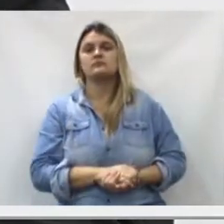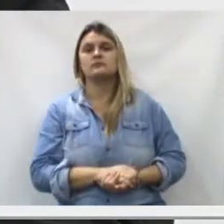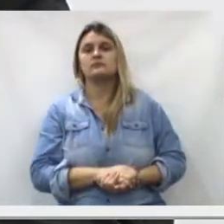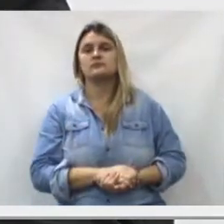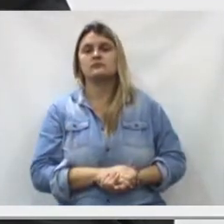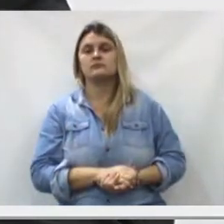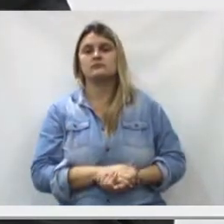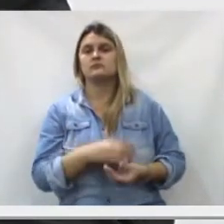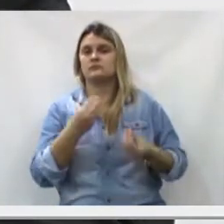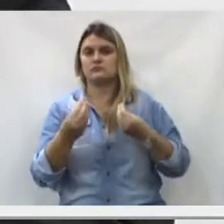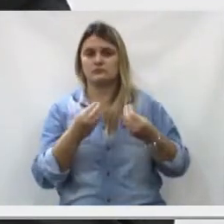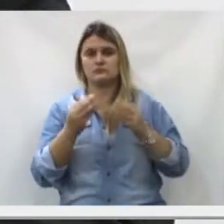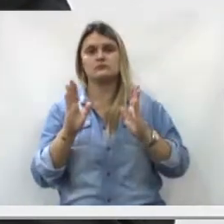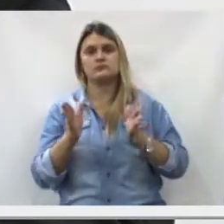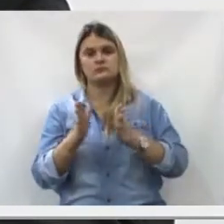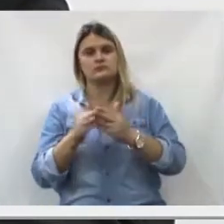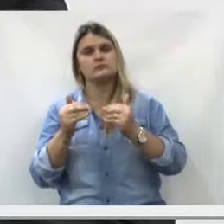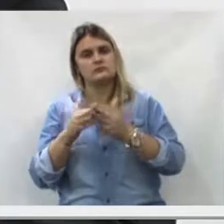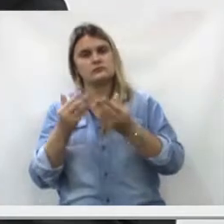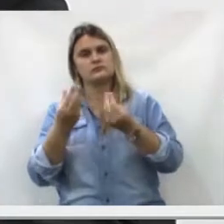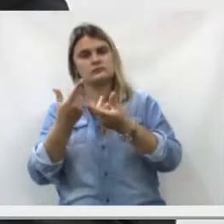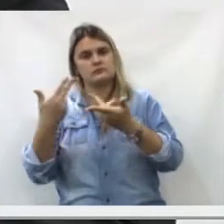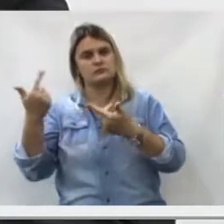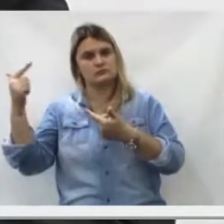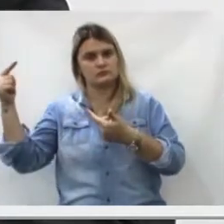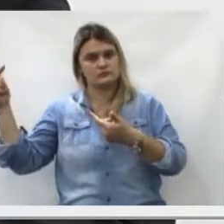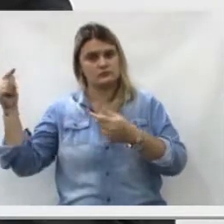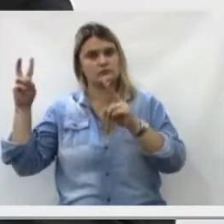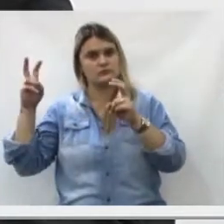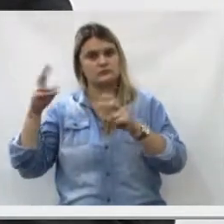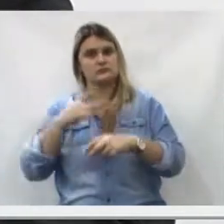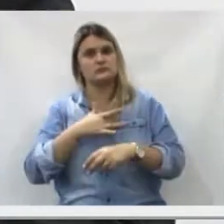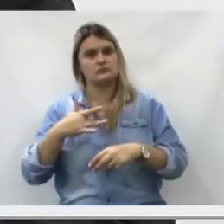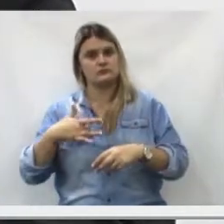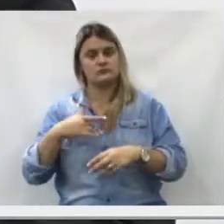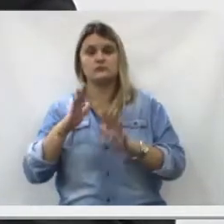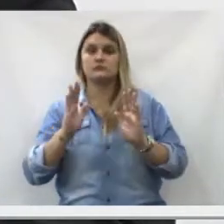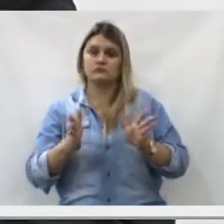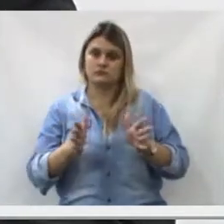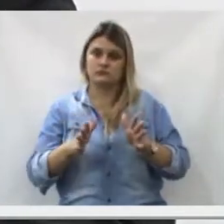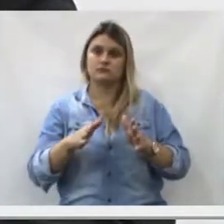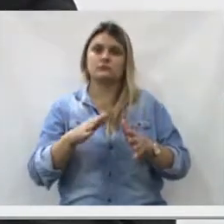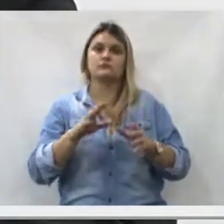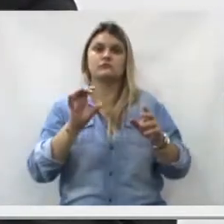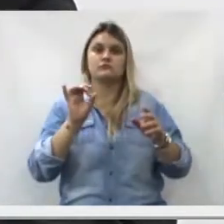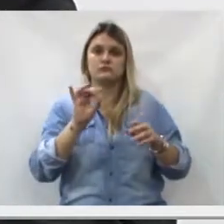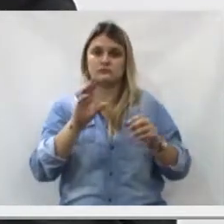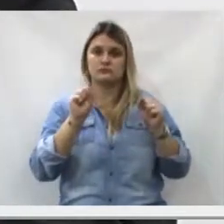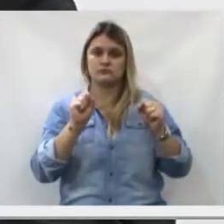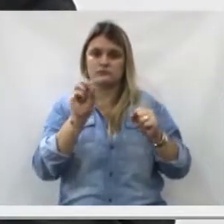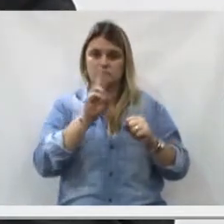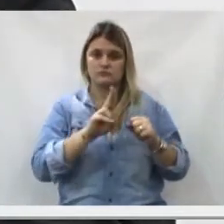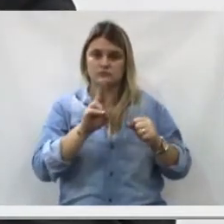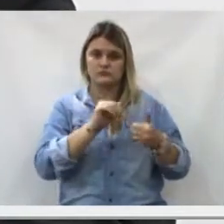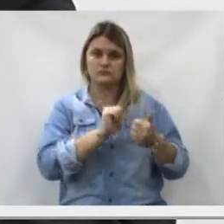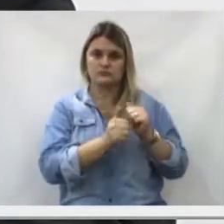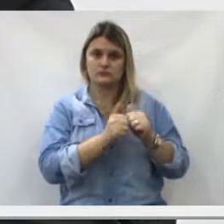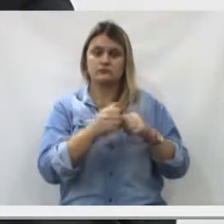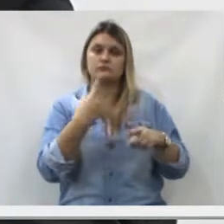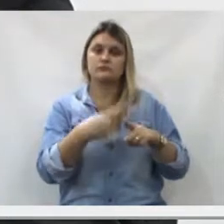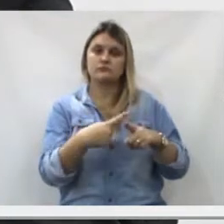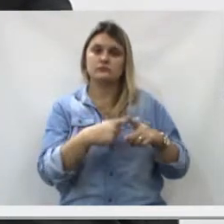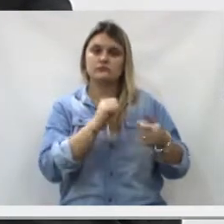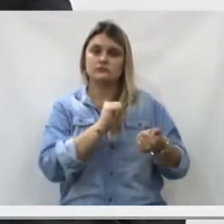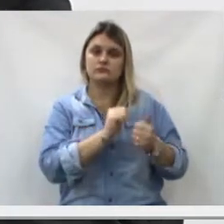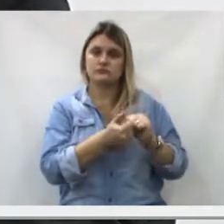na área de esportes. Assim como foram feitas outras demandas na área de saúde, e